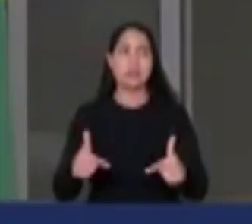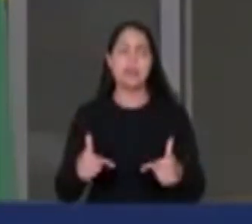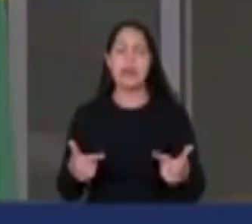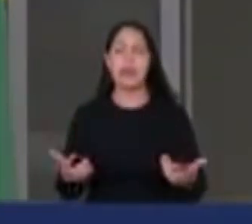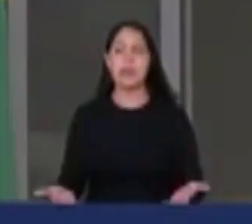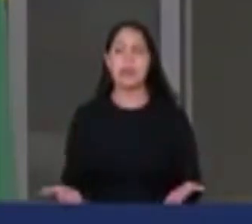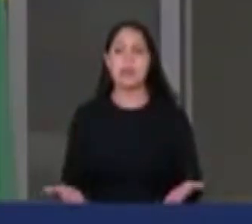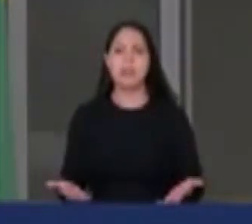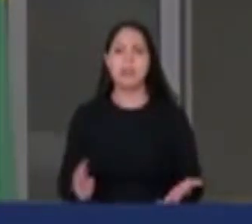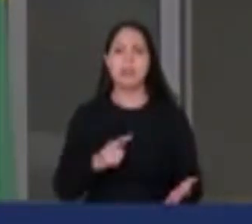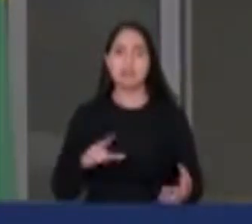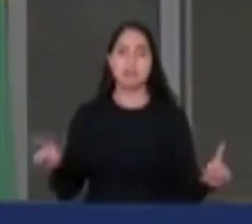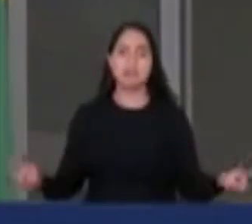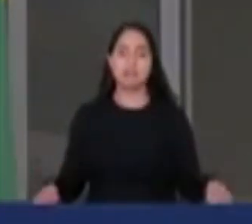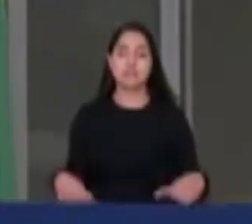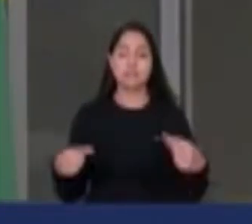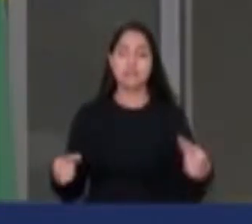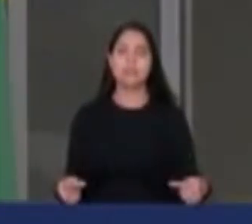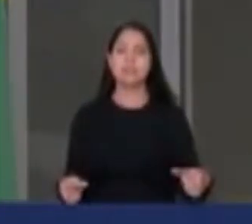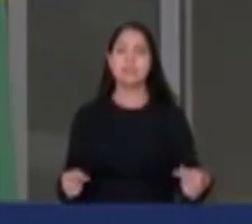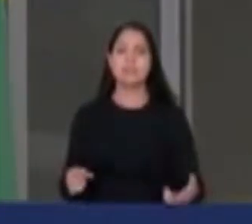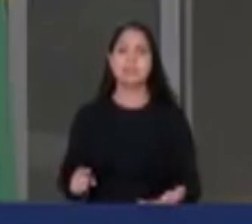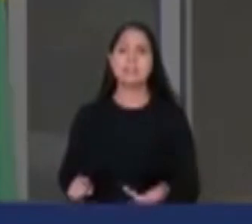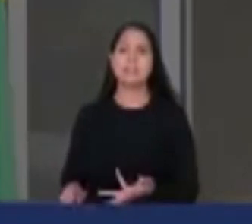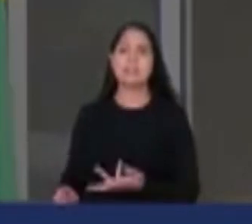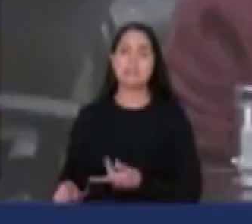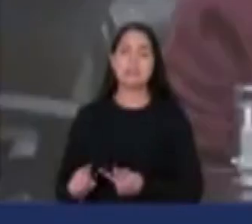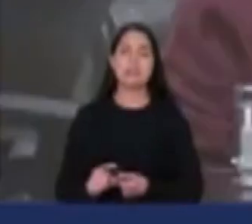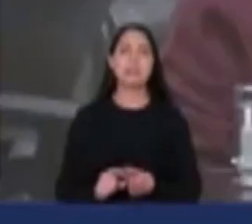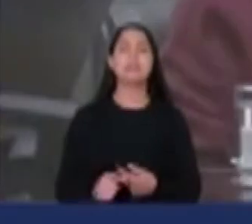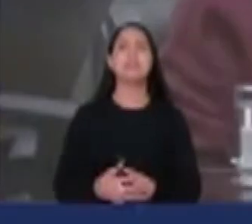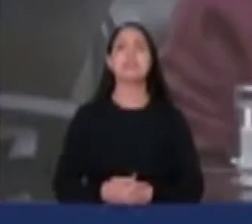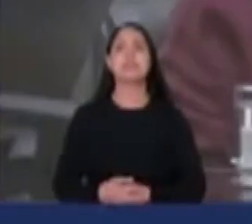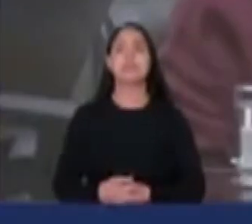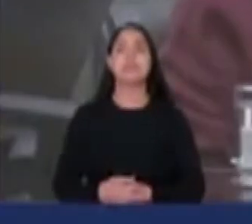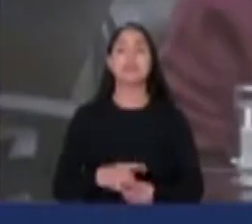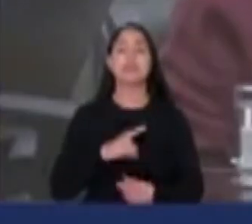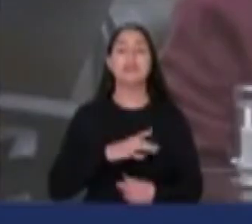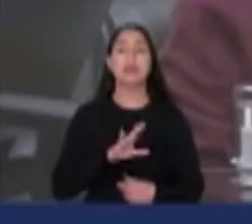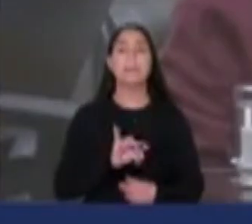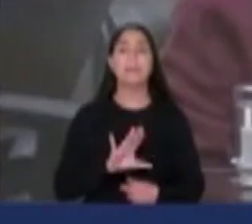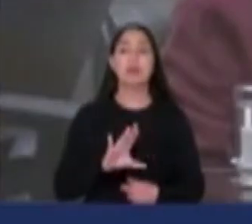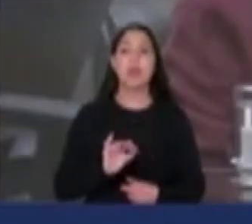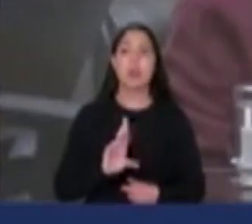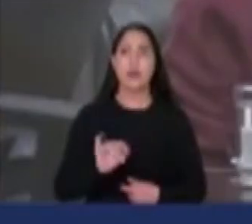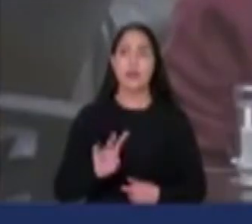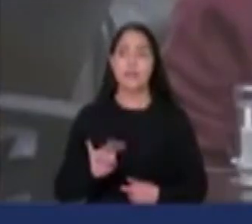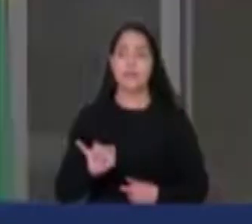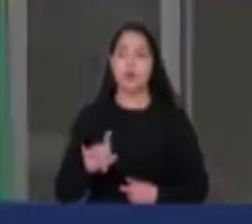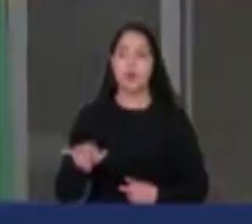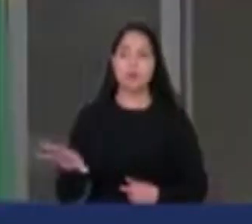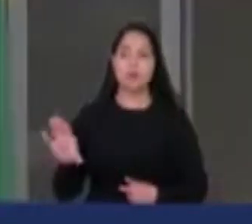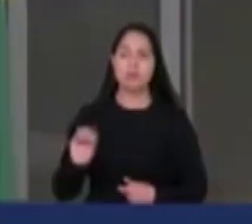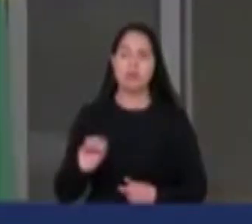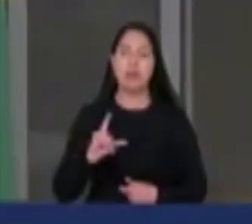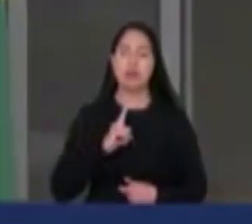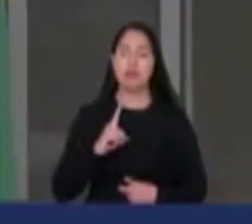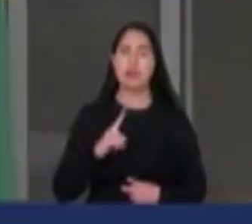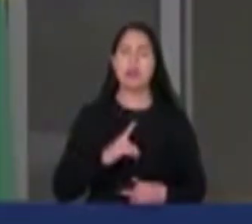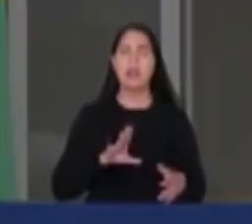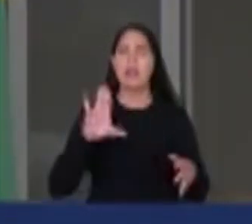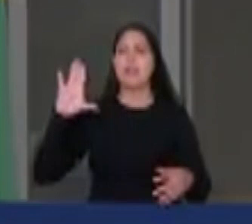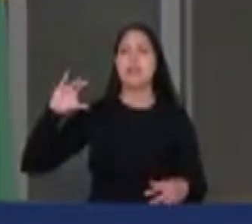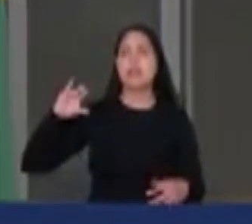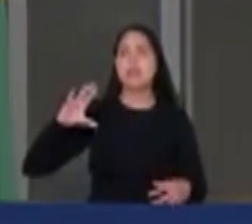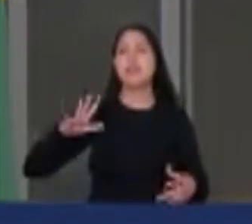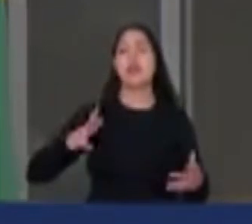desafio enorme. E toda essa questão da biorevolução, das ciências ômicas, da